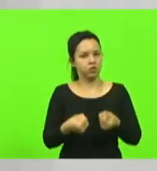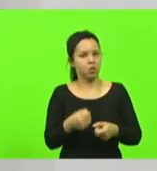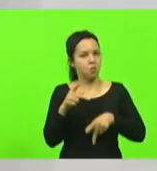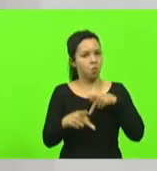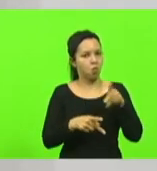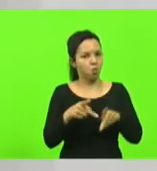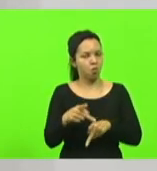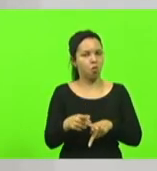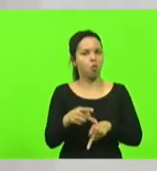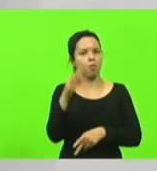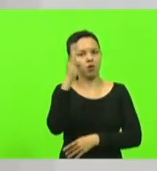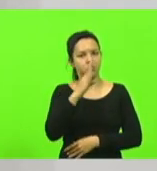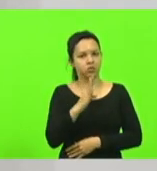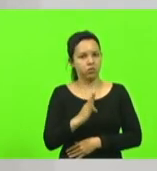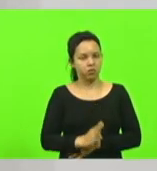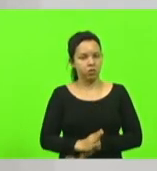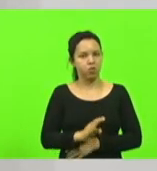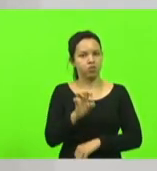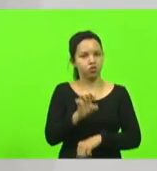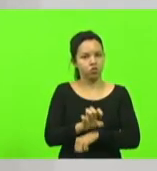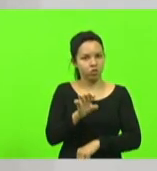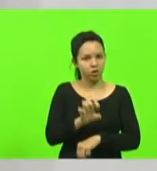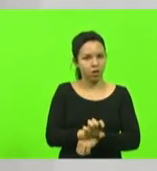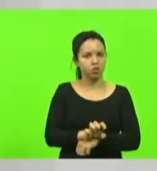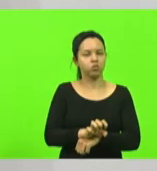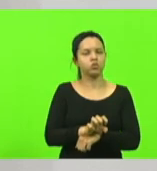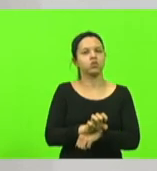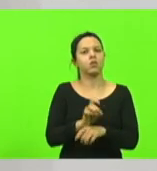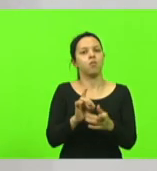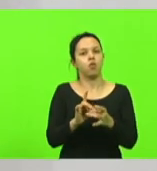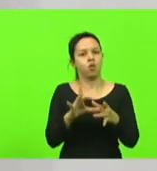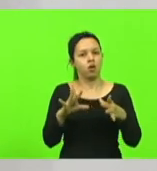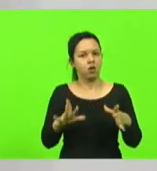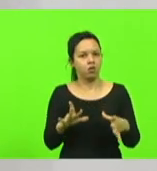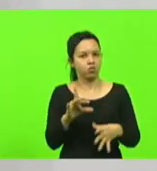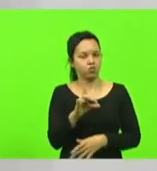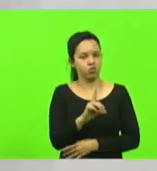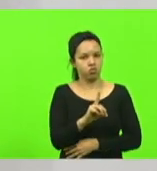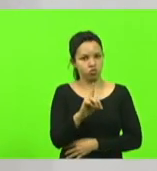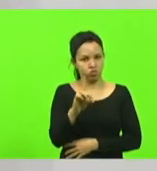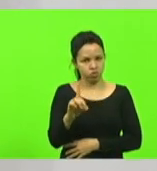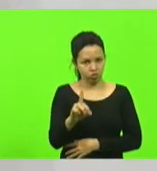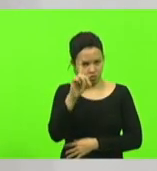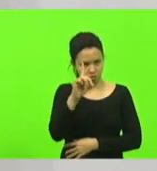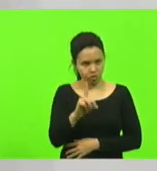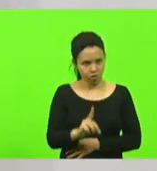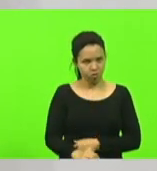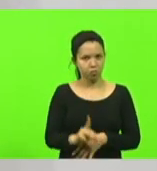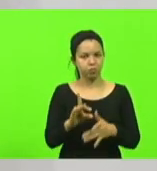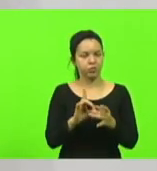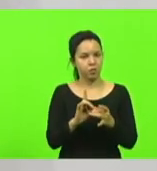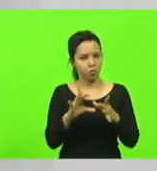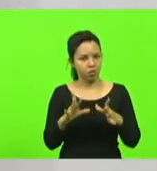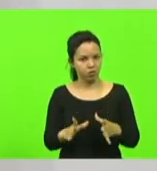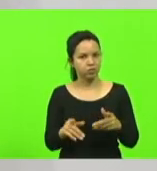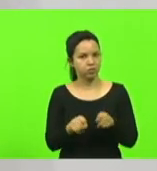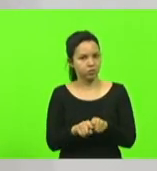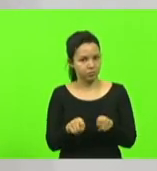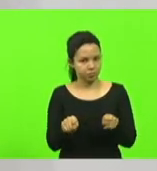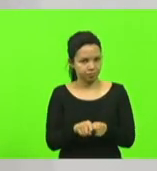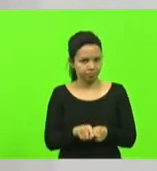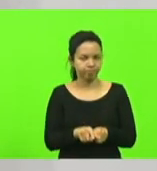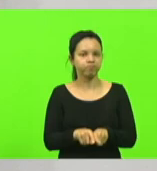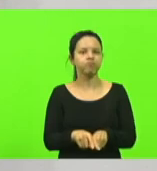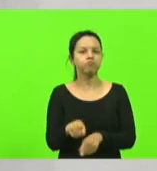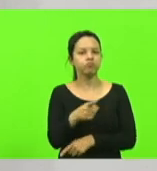democrático de direito e a democracia mas vivemos tempos trevosos estamos